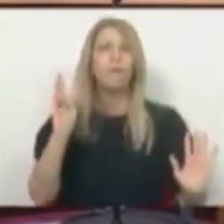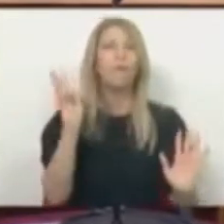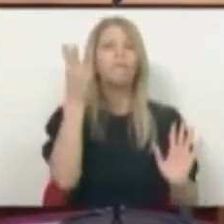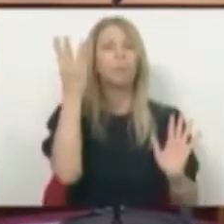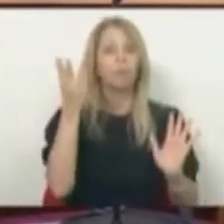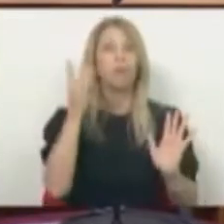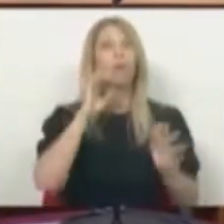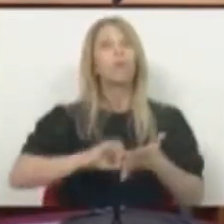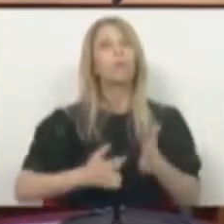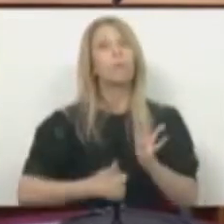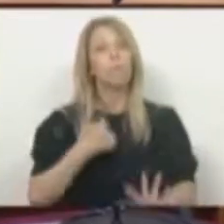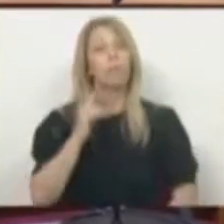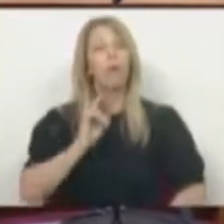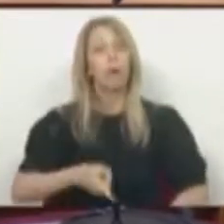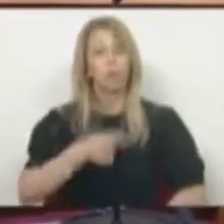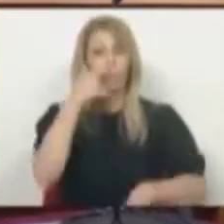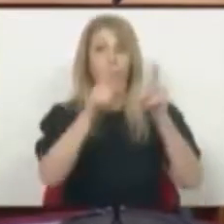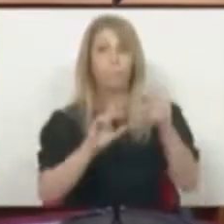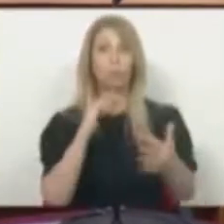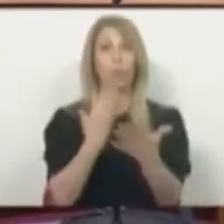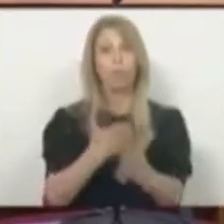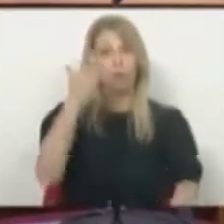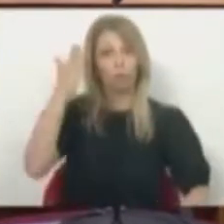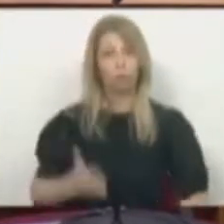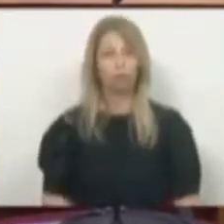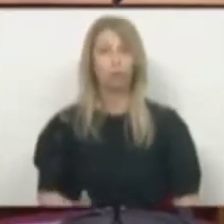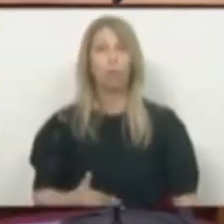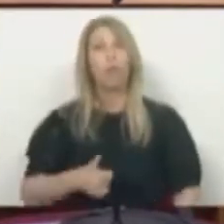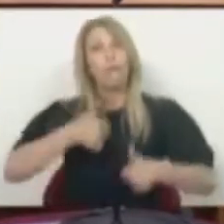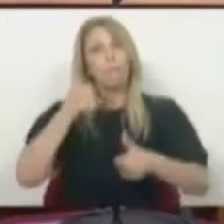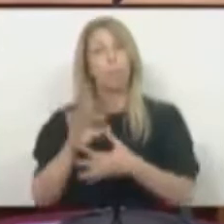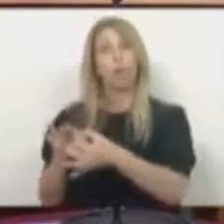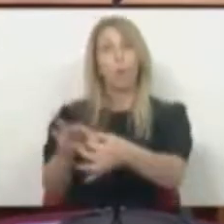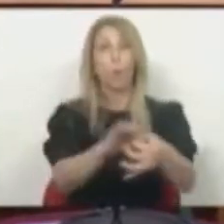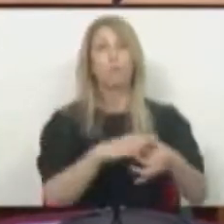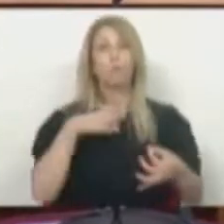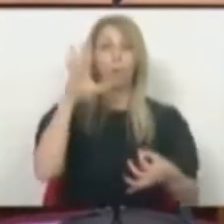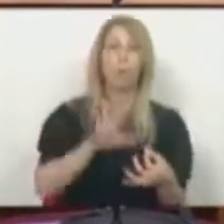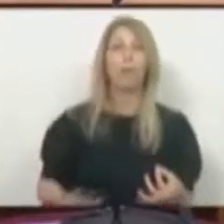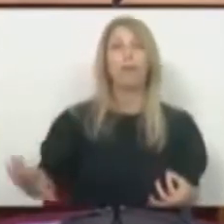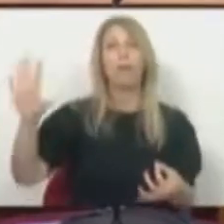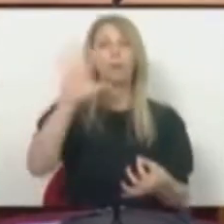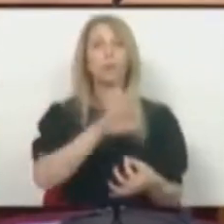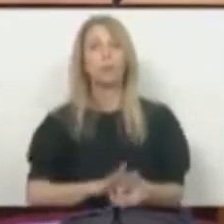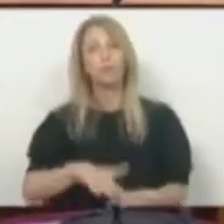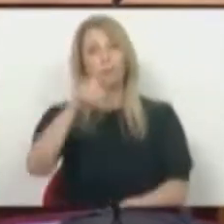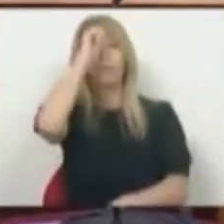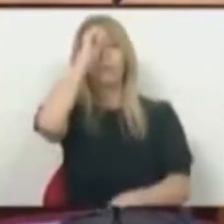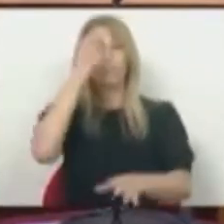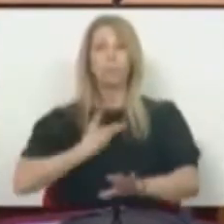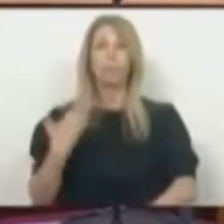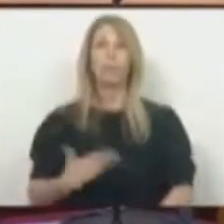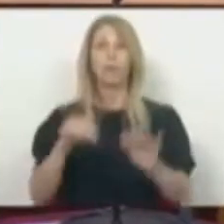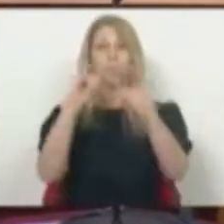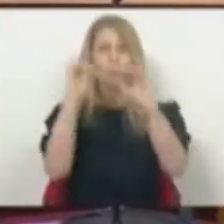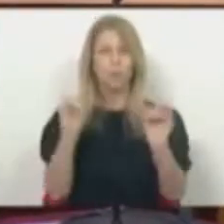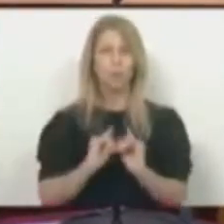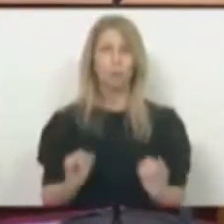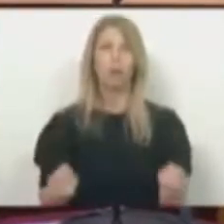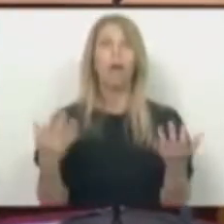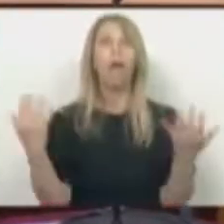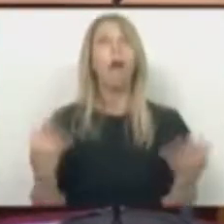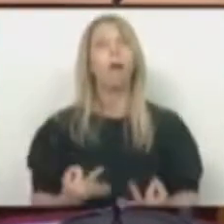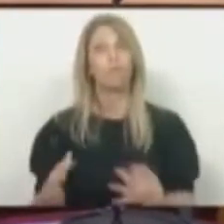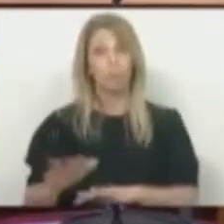o que é justo para as pessoas, o que é bom para a coesão nacional, o que respeita o direito internacional. E ao fazê-lo, estamos